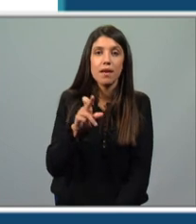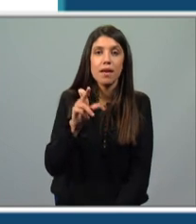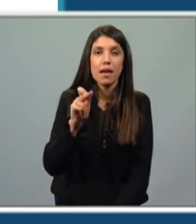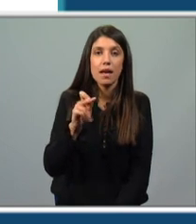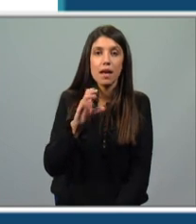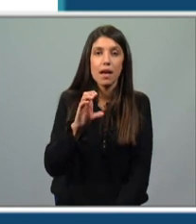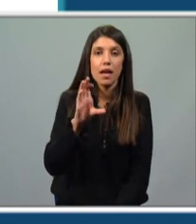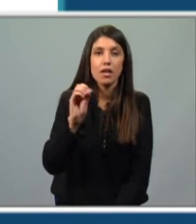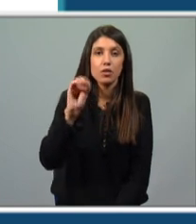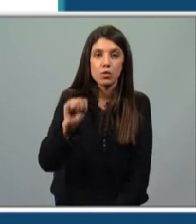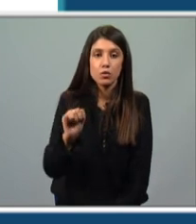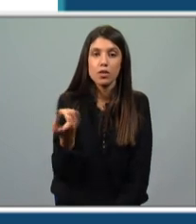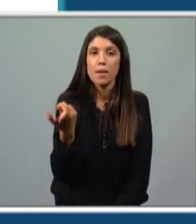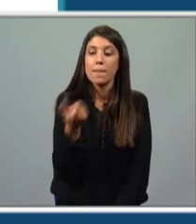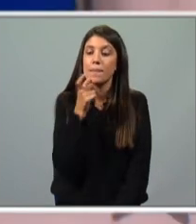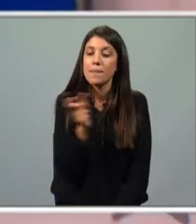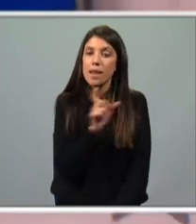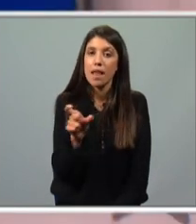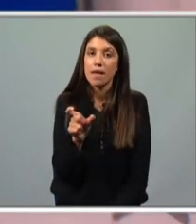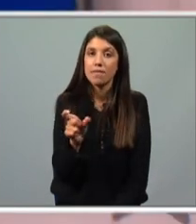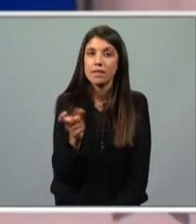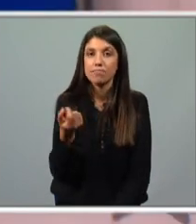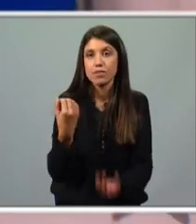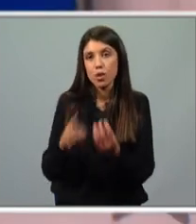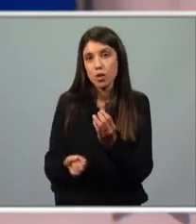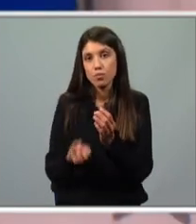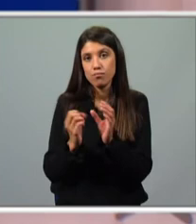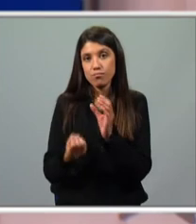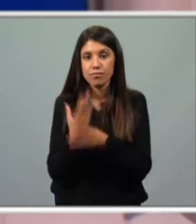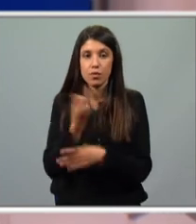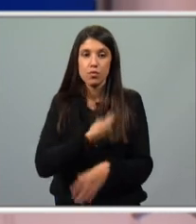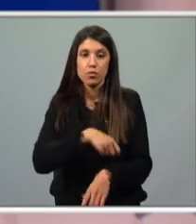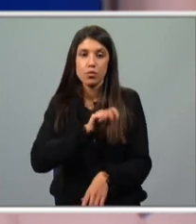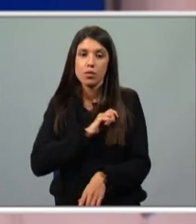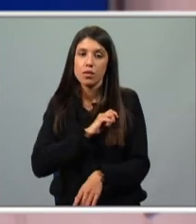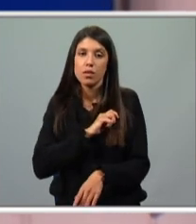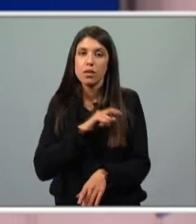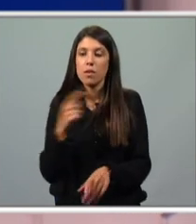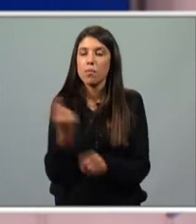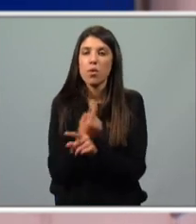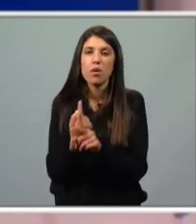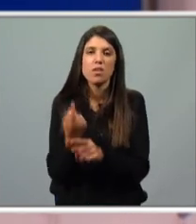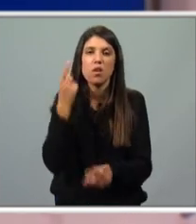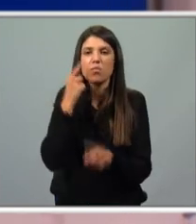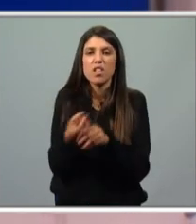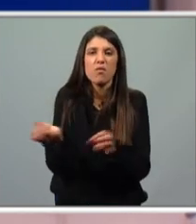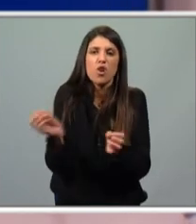Mamarrachos é uma palavra de origem castelhana. Tem origem no espanhol e significa coisa inútil, sem